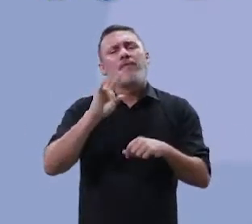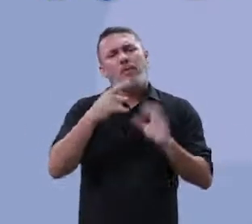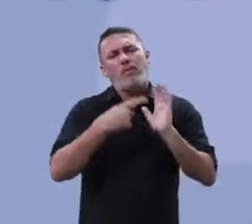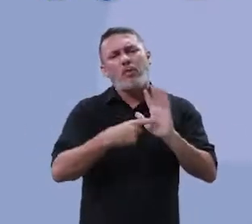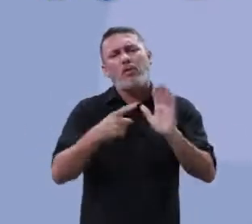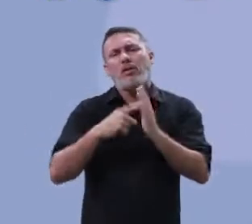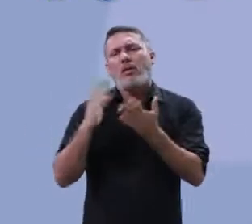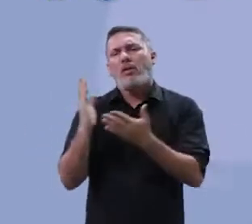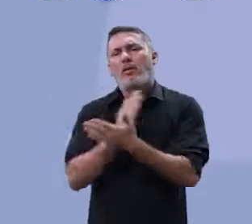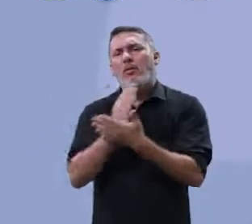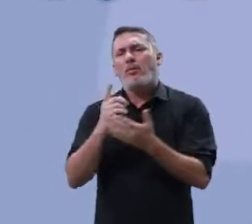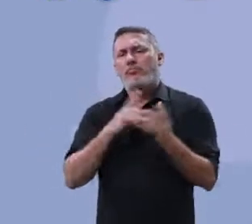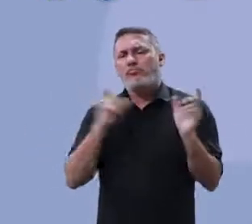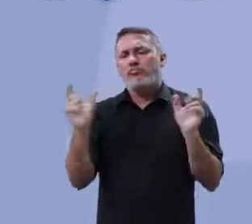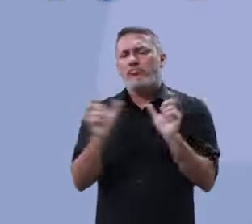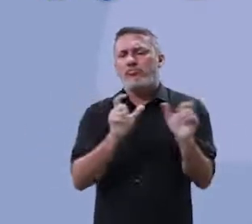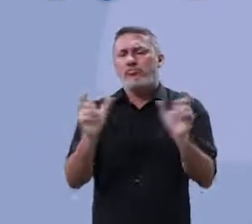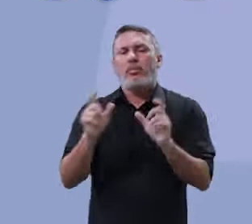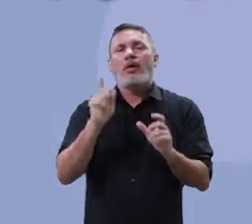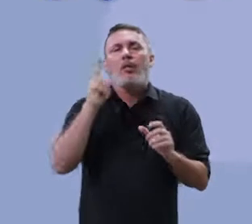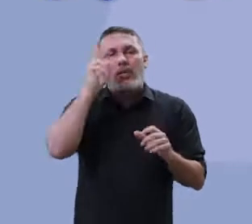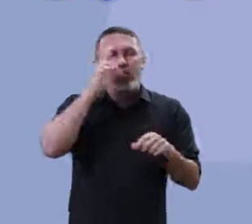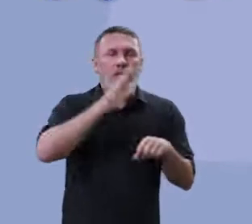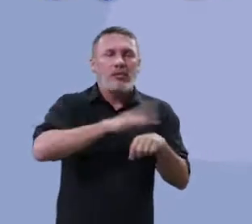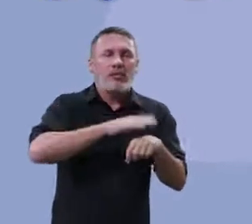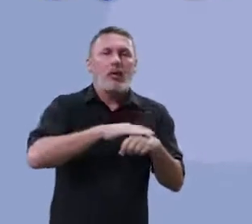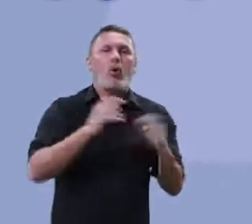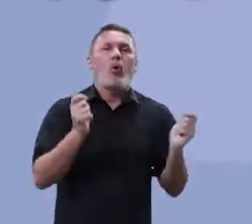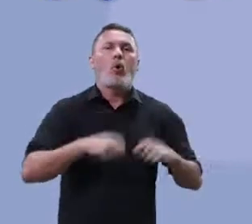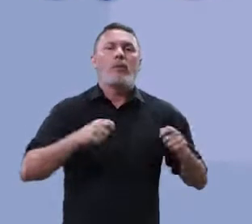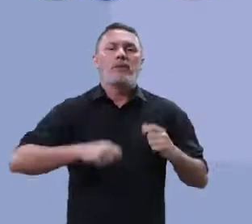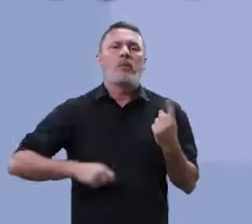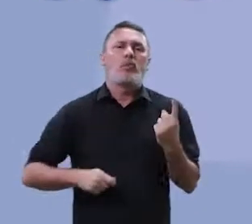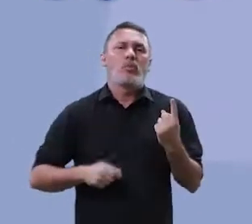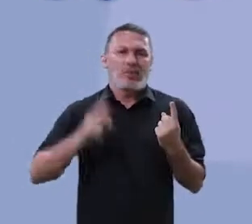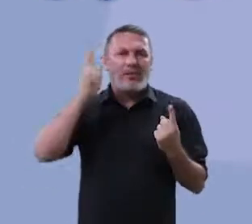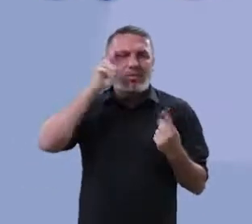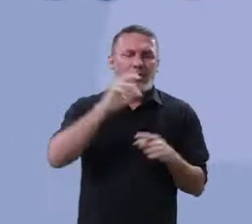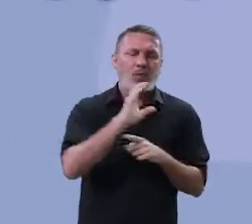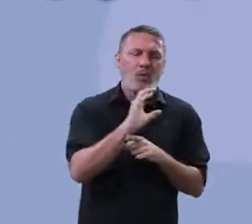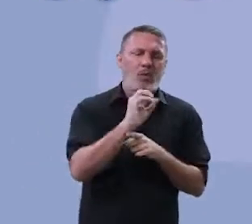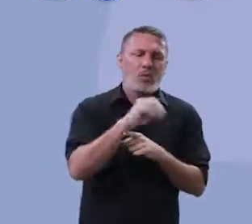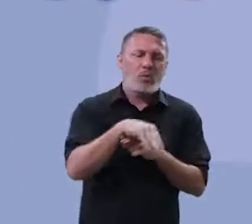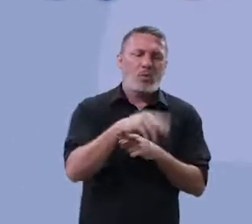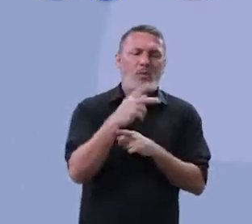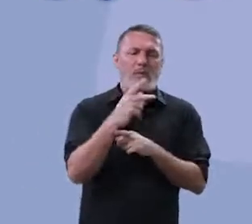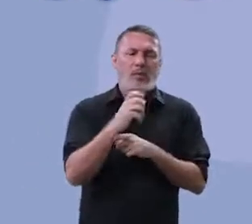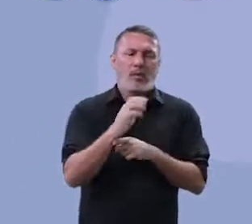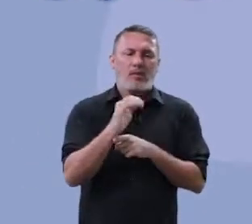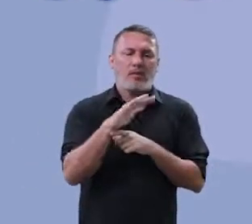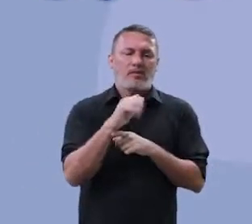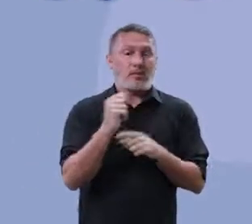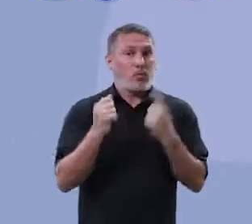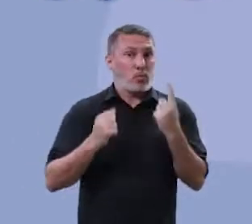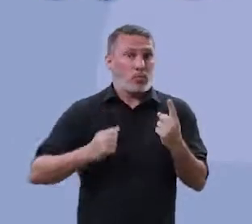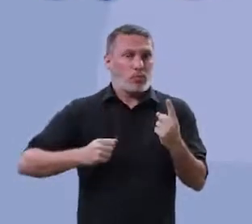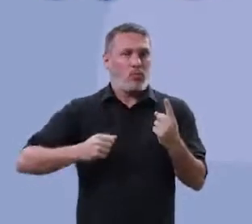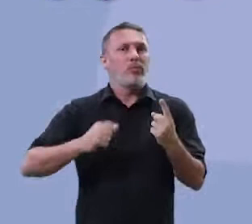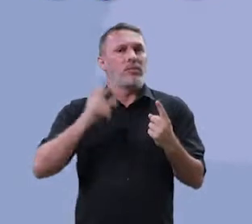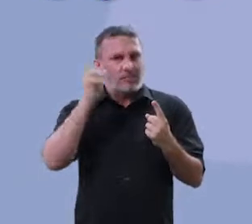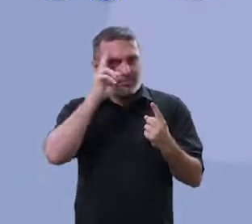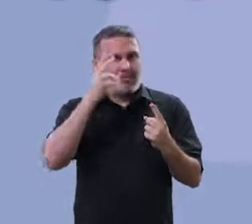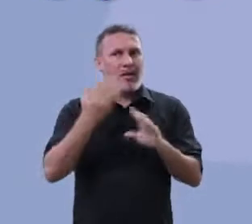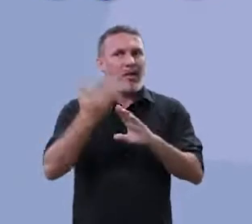mostrar alguns erros na competência 1. que é a competência 1? Como eu disse na última aula, não trabalharei